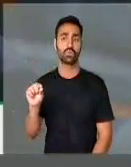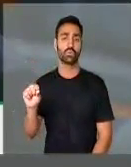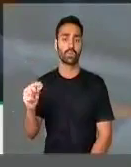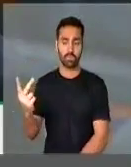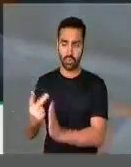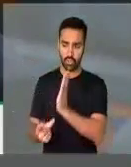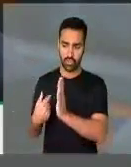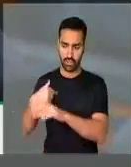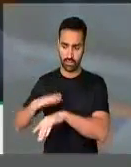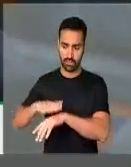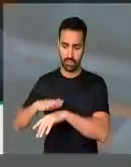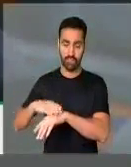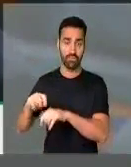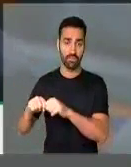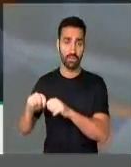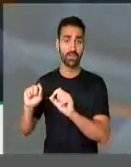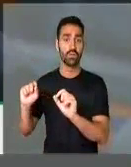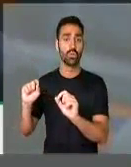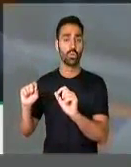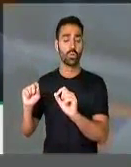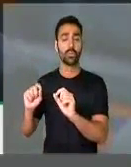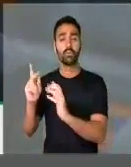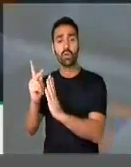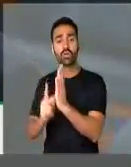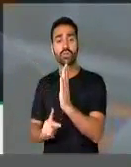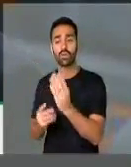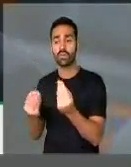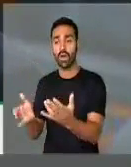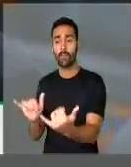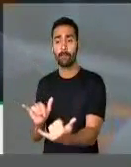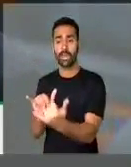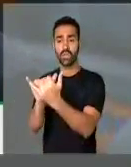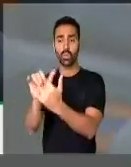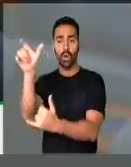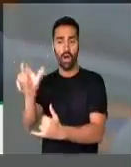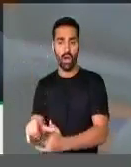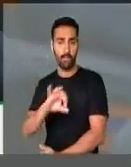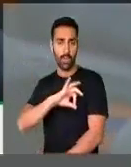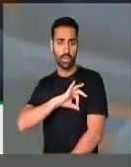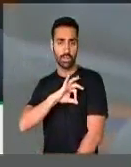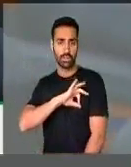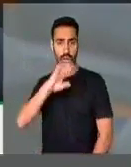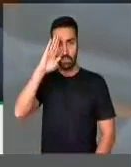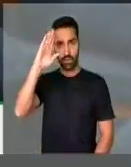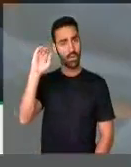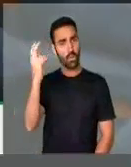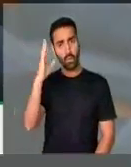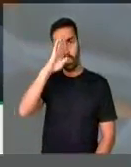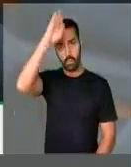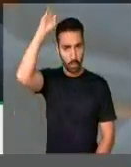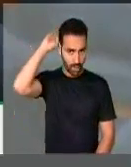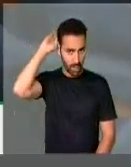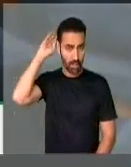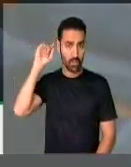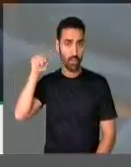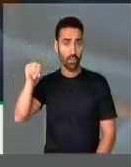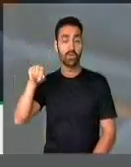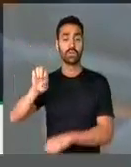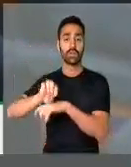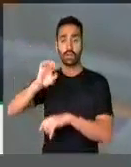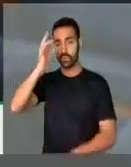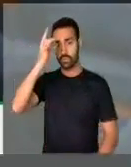projeto de minha autoria de anistia aos policiais militares e bombeiros militares